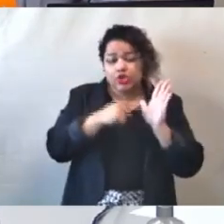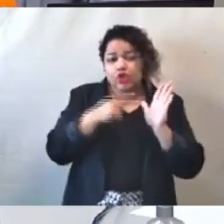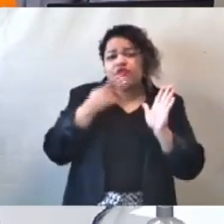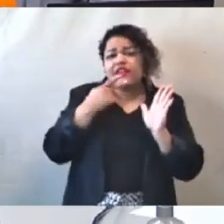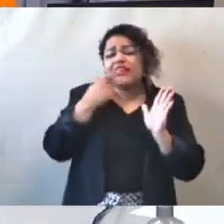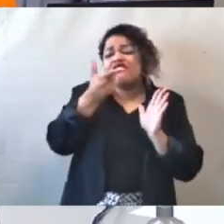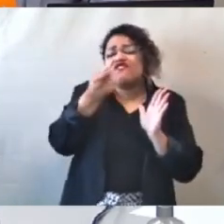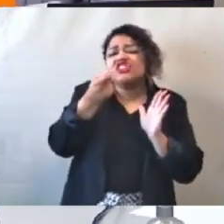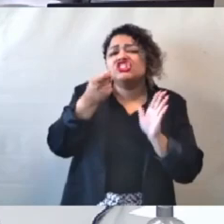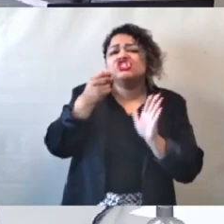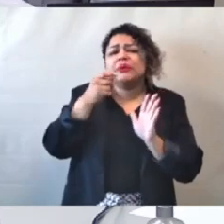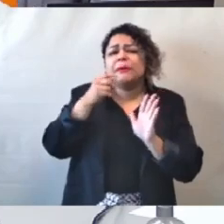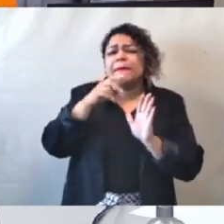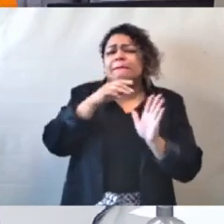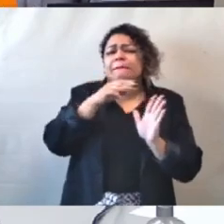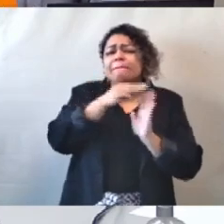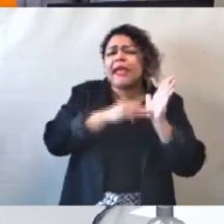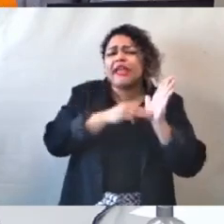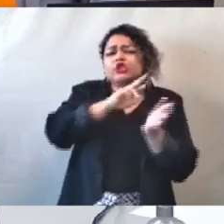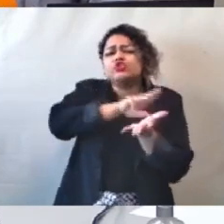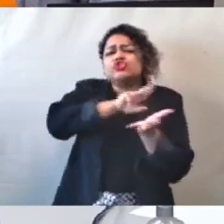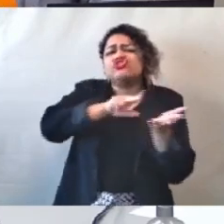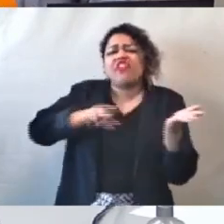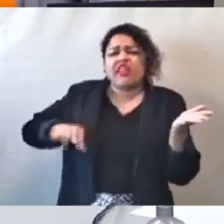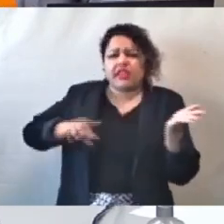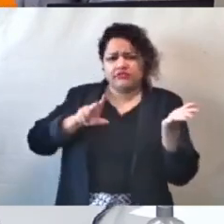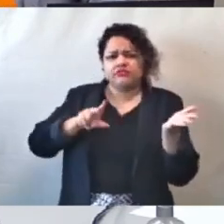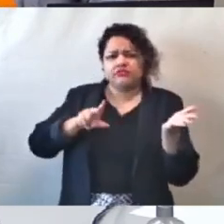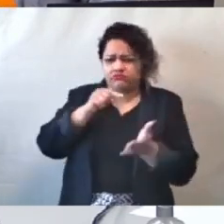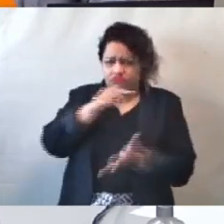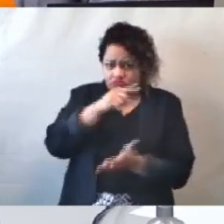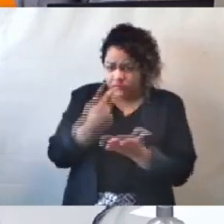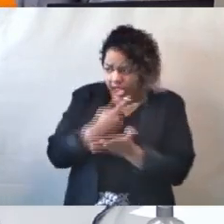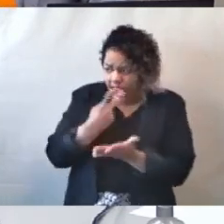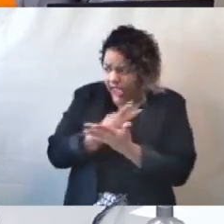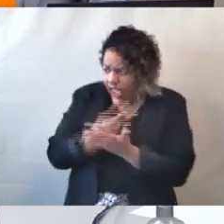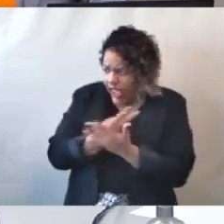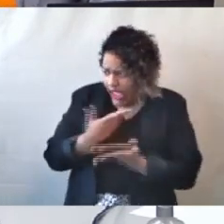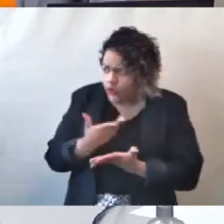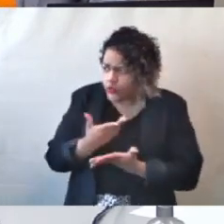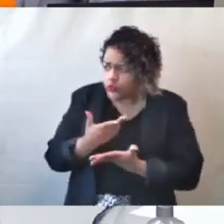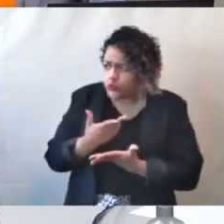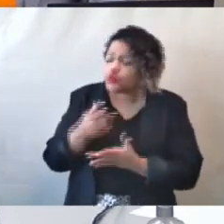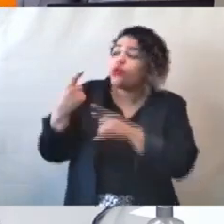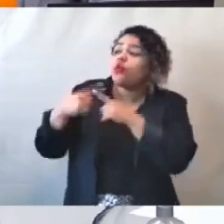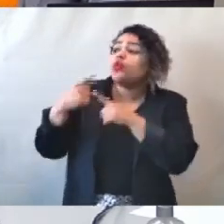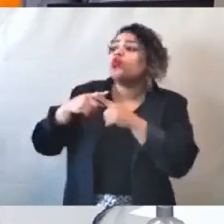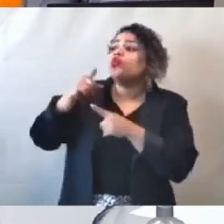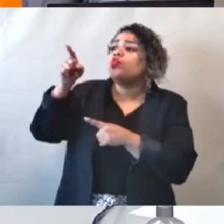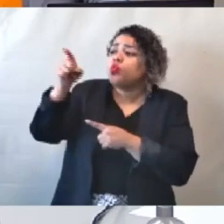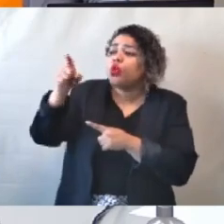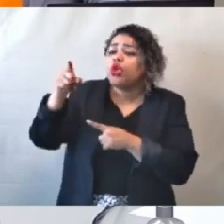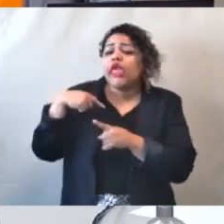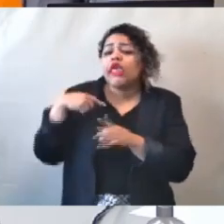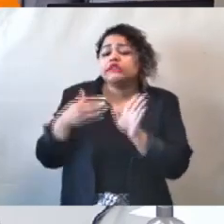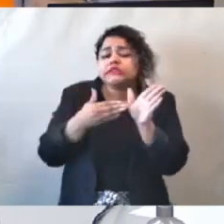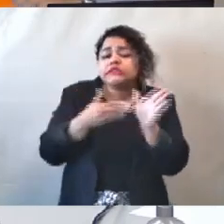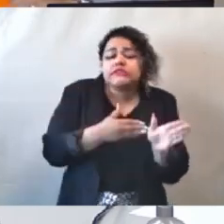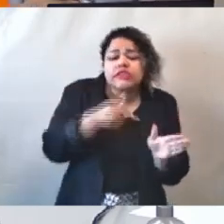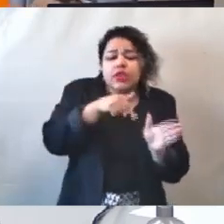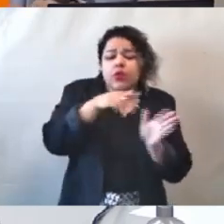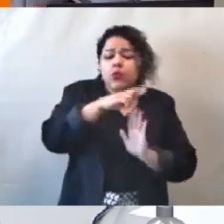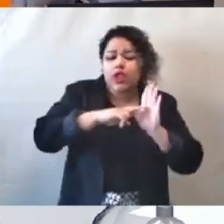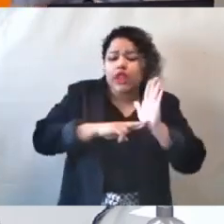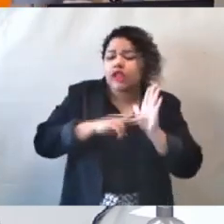Por que as outras alternativas não foram levadas em conta nessa última contratação ocorrida após a entrega do referido relator?